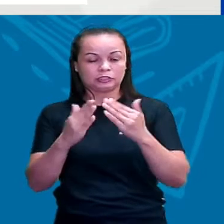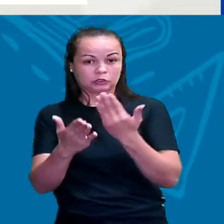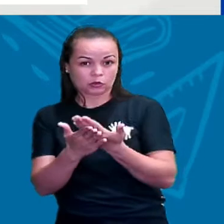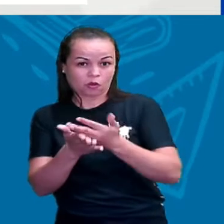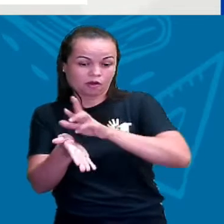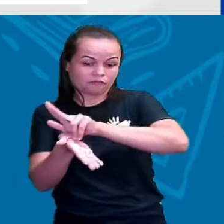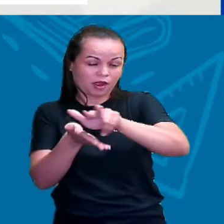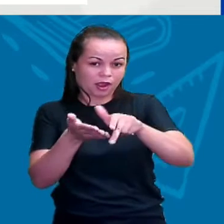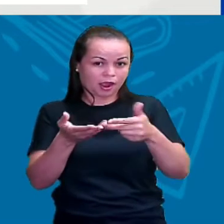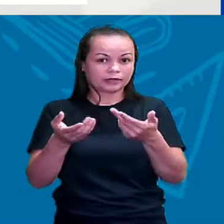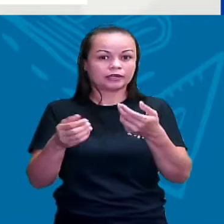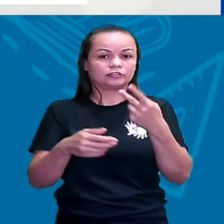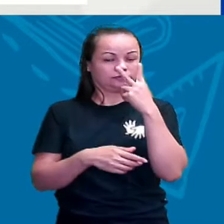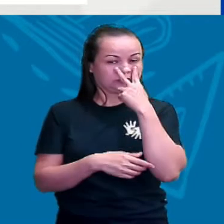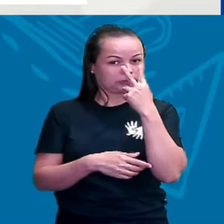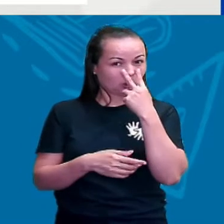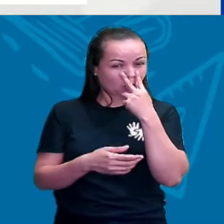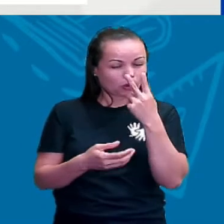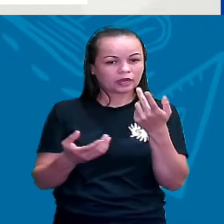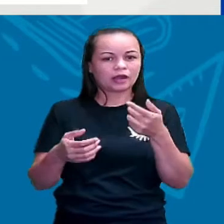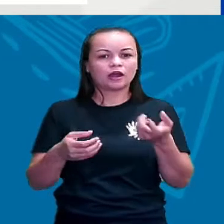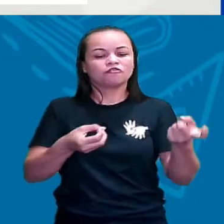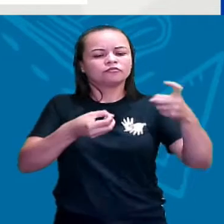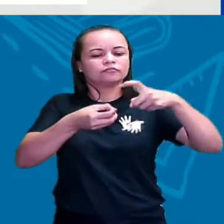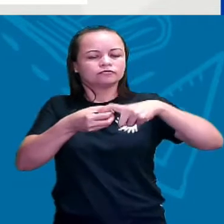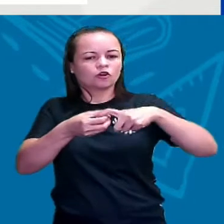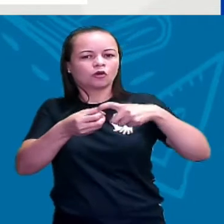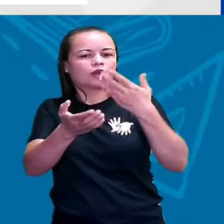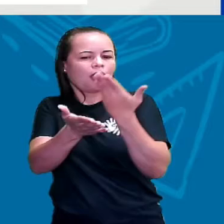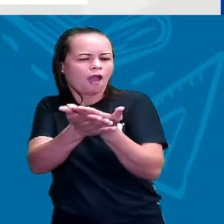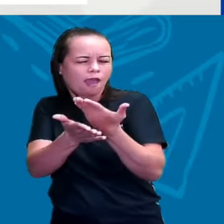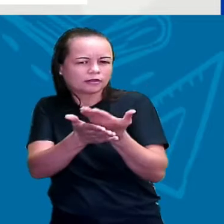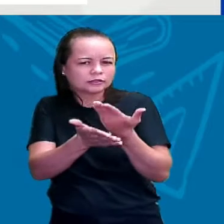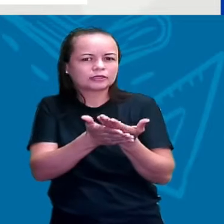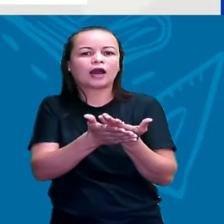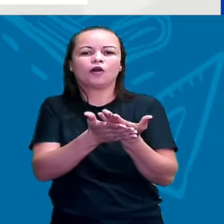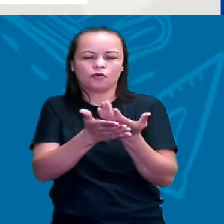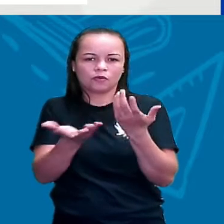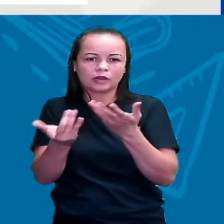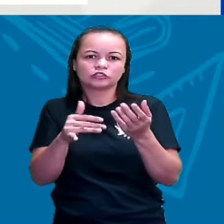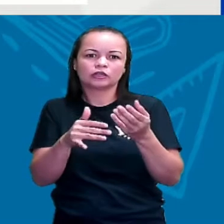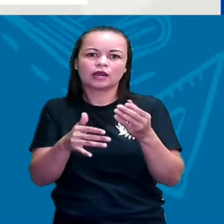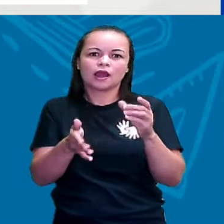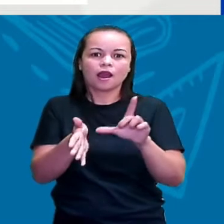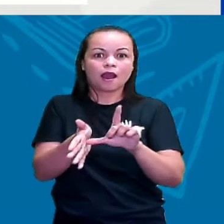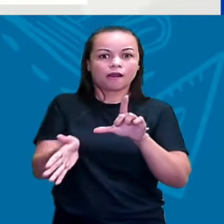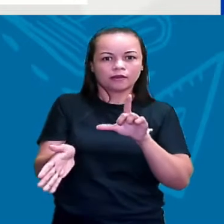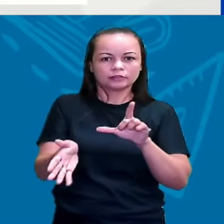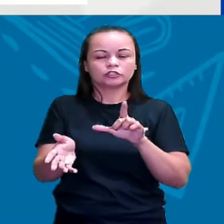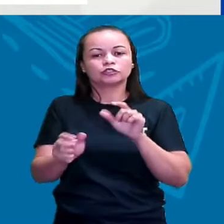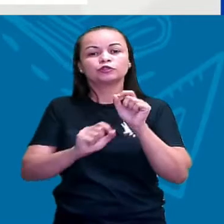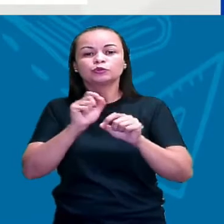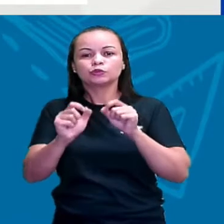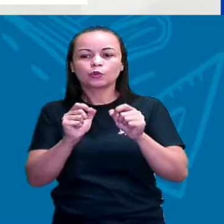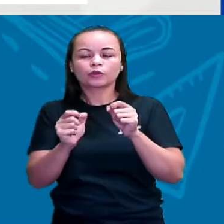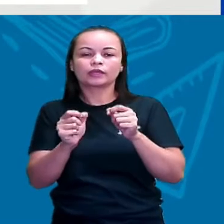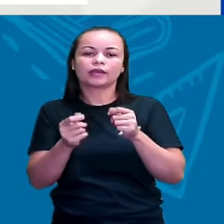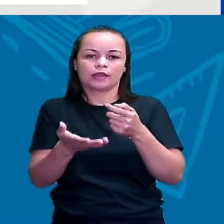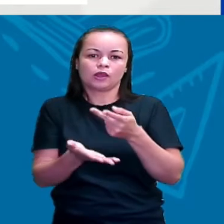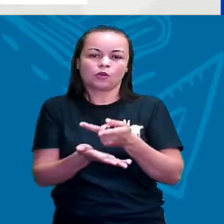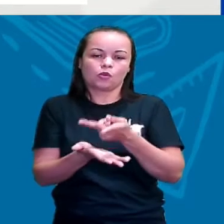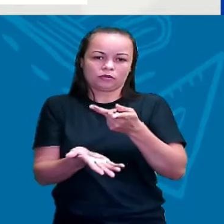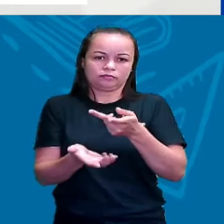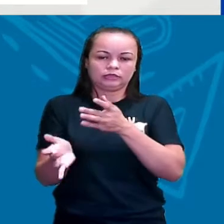Antão, na zona da mata, vão retomar as aulas presenciais mais cedo do que inicialmente foi previsto. Então, seria